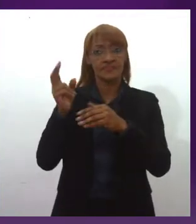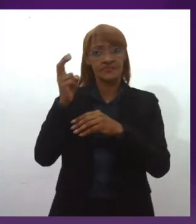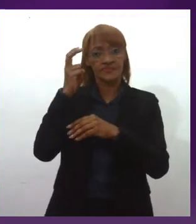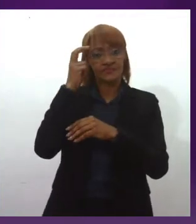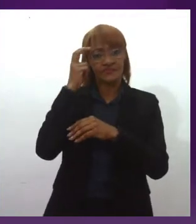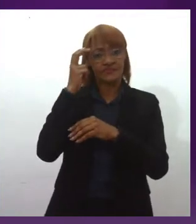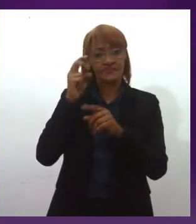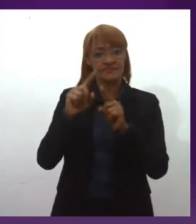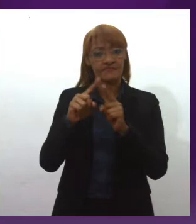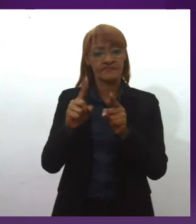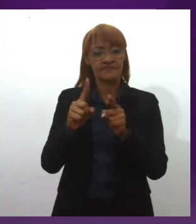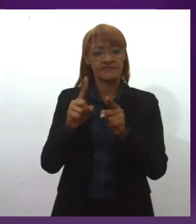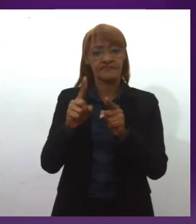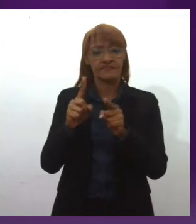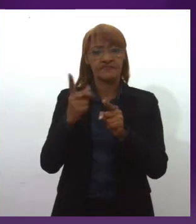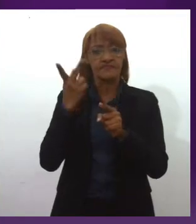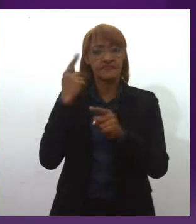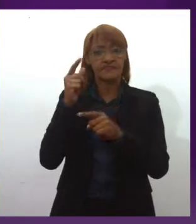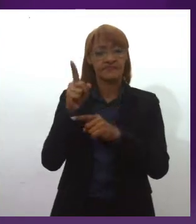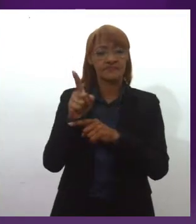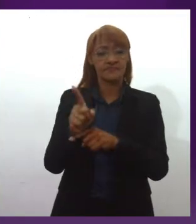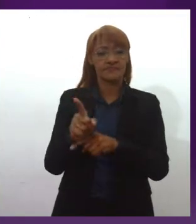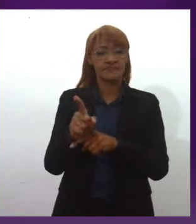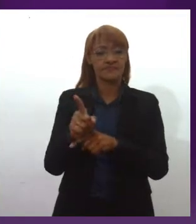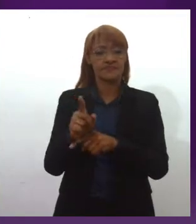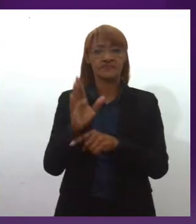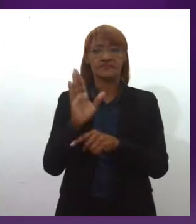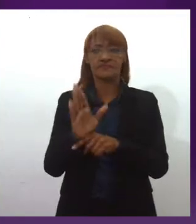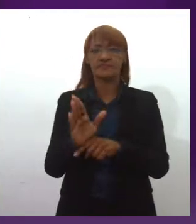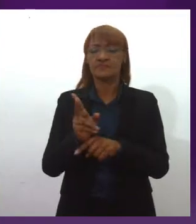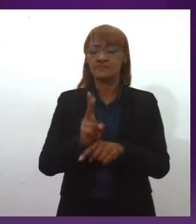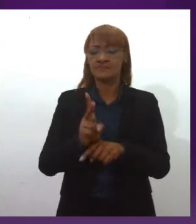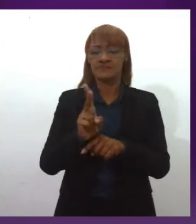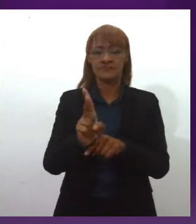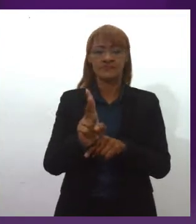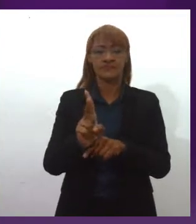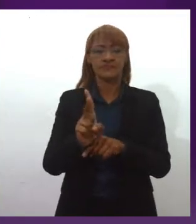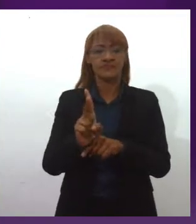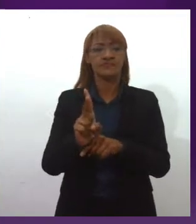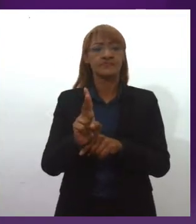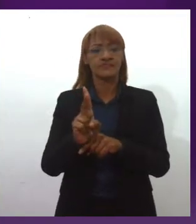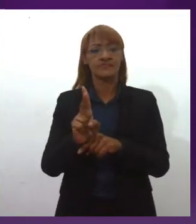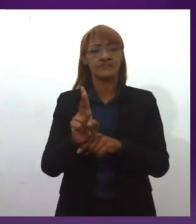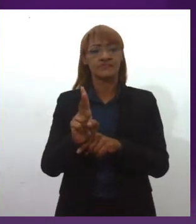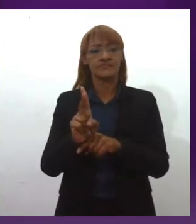Santa Catarina continua apegada às tradições defendidas e perpetuadas pela geração da academia.